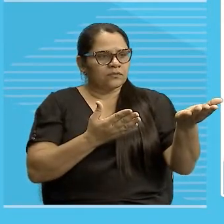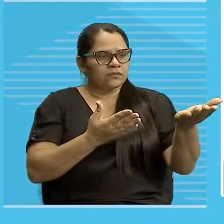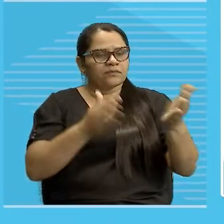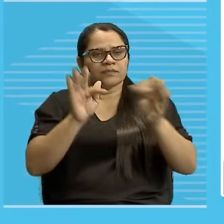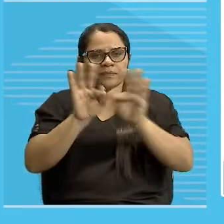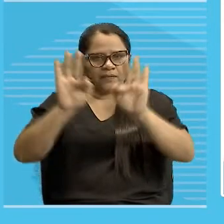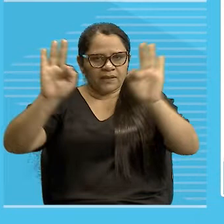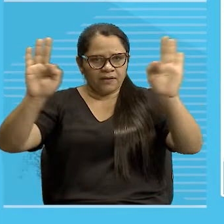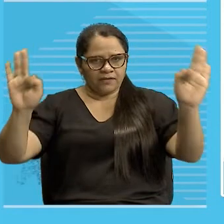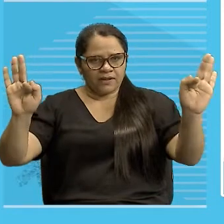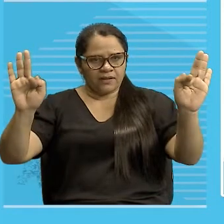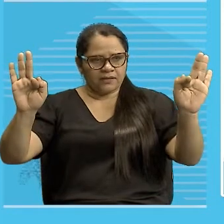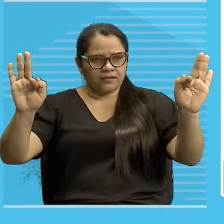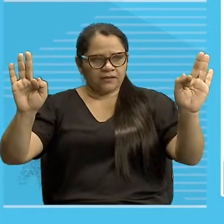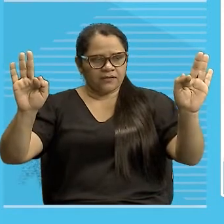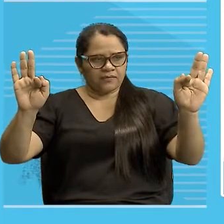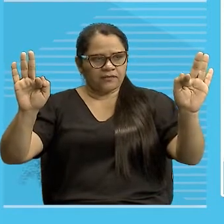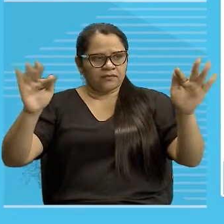Situação